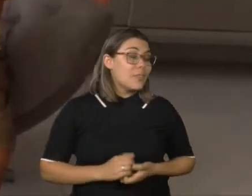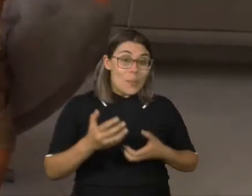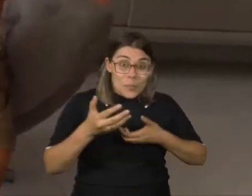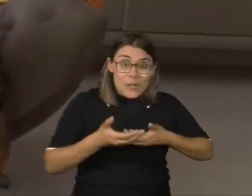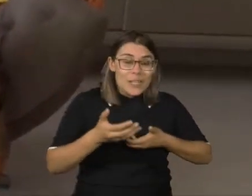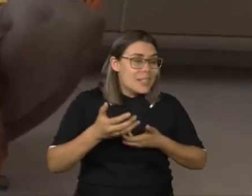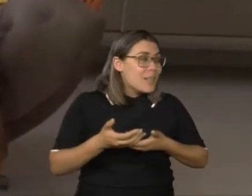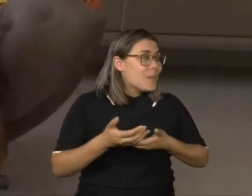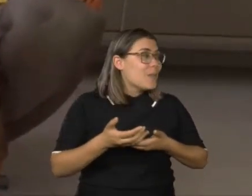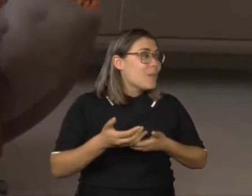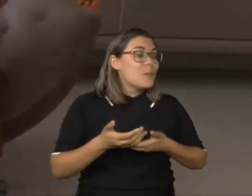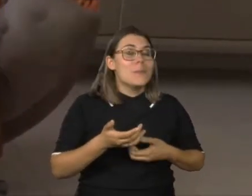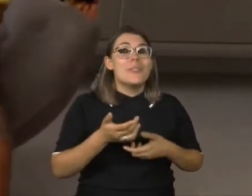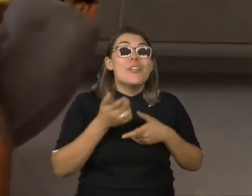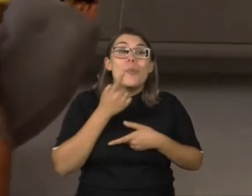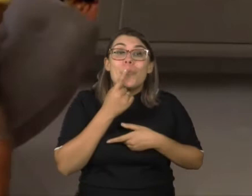E a boquinha?